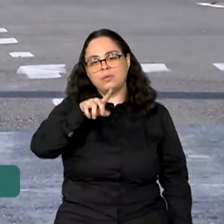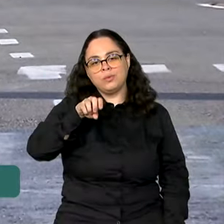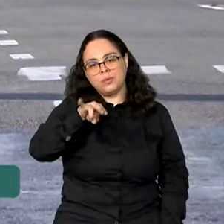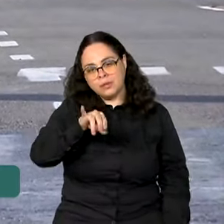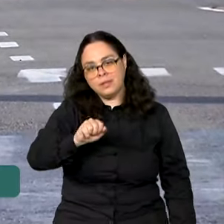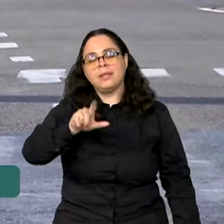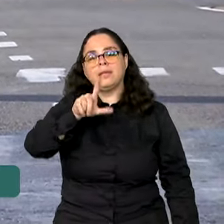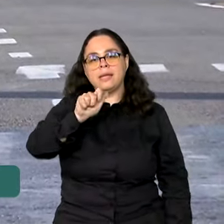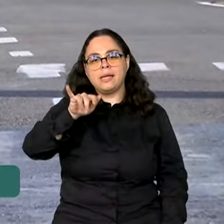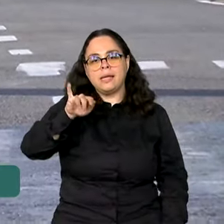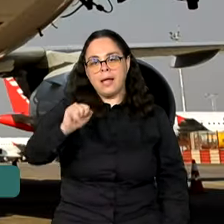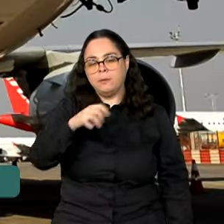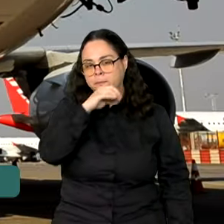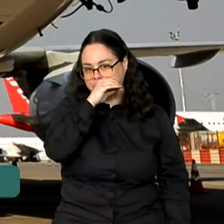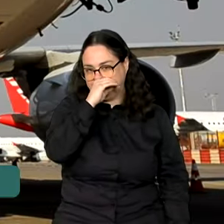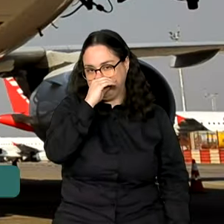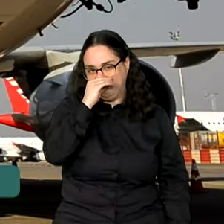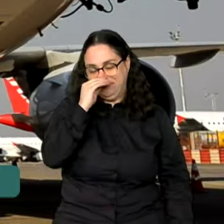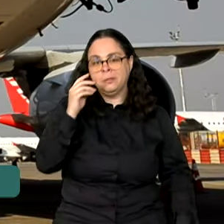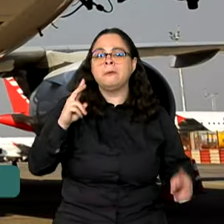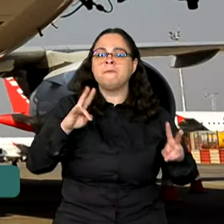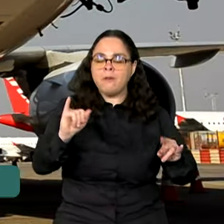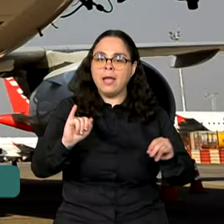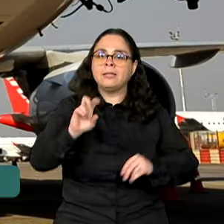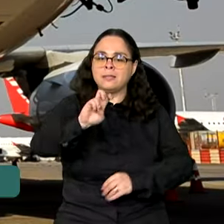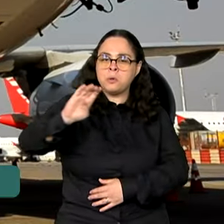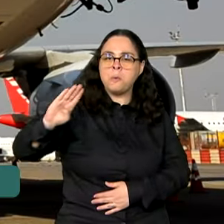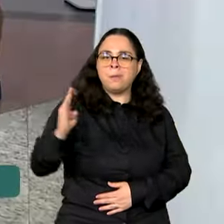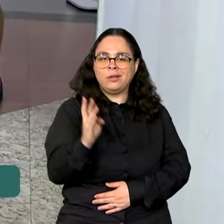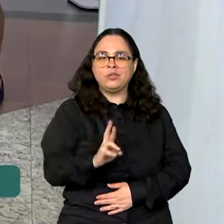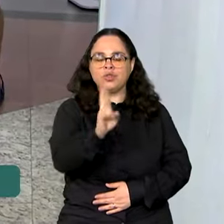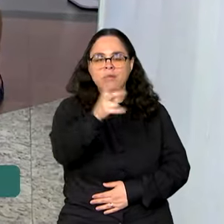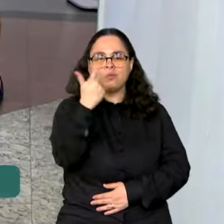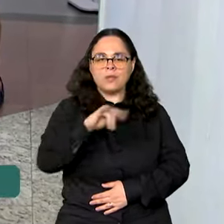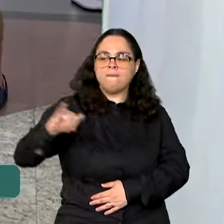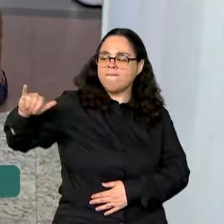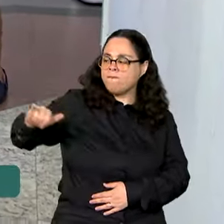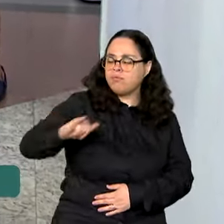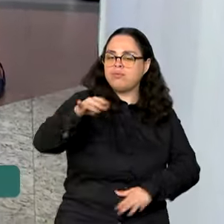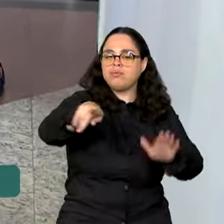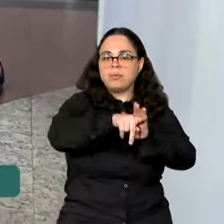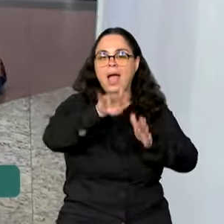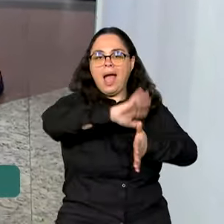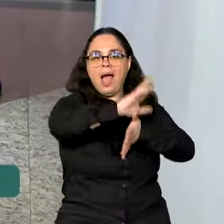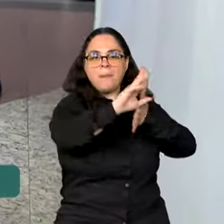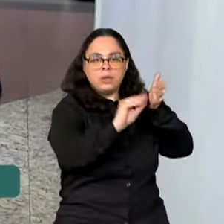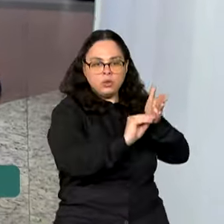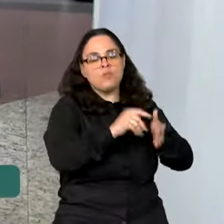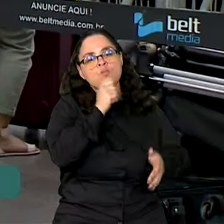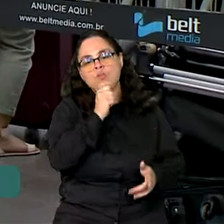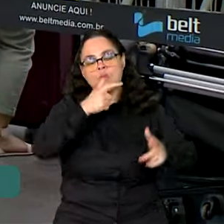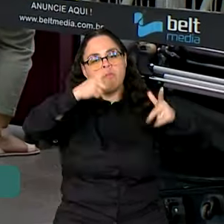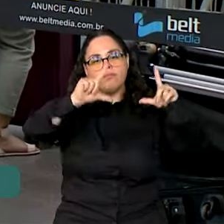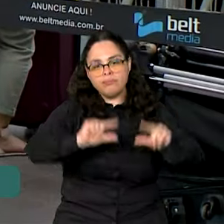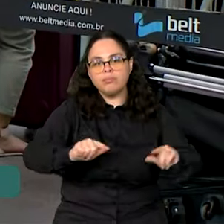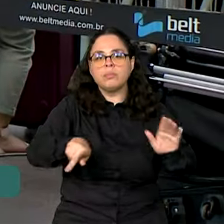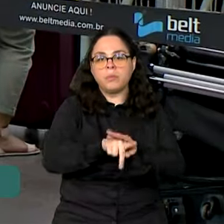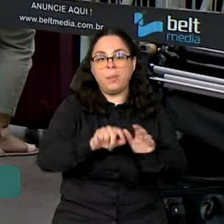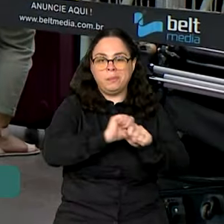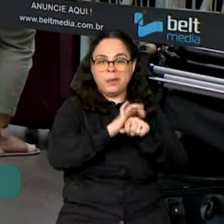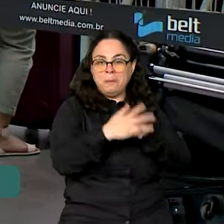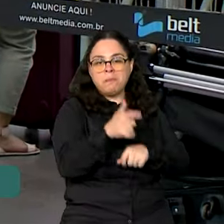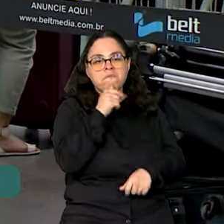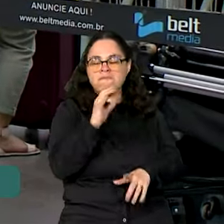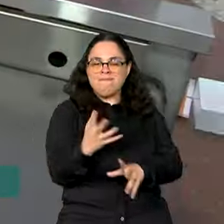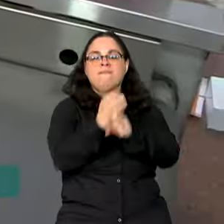bilhões de reais para atrair mais voos para a região amazônica, que ainda não se recuperou da queda do setor durante a pandemia.